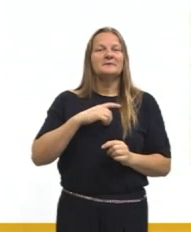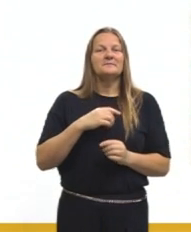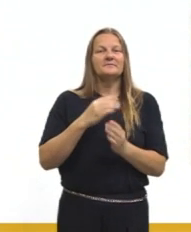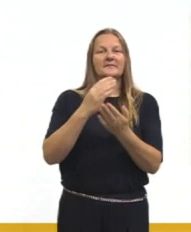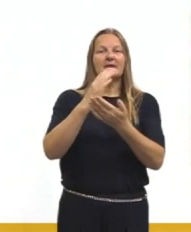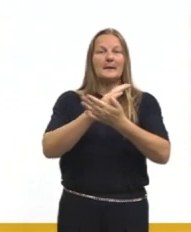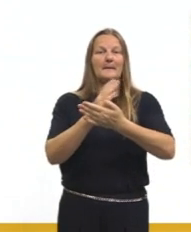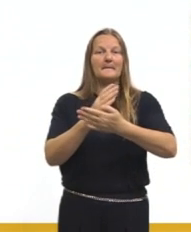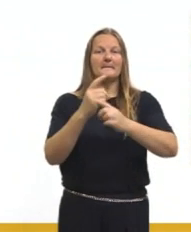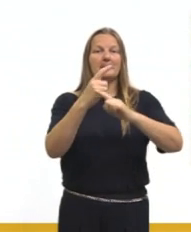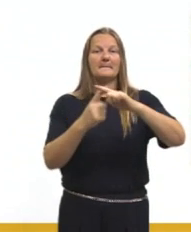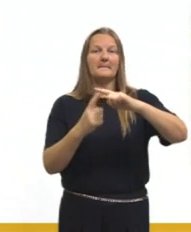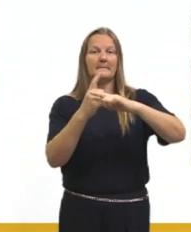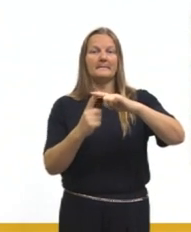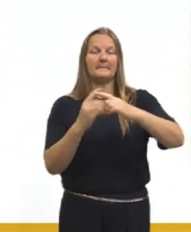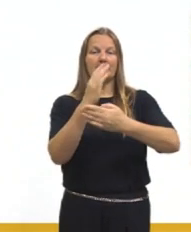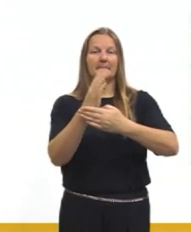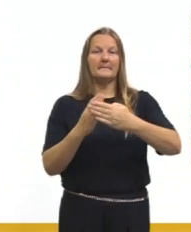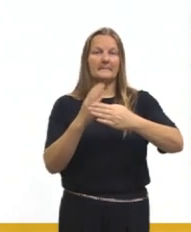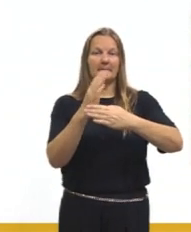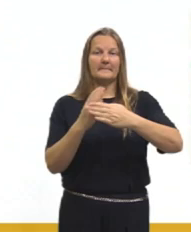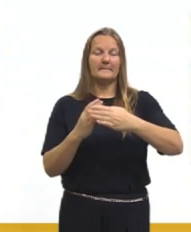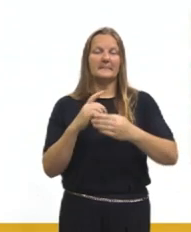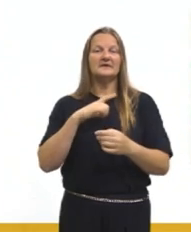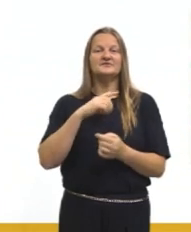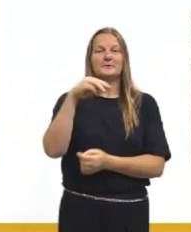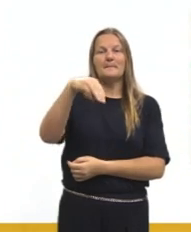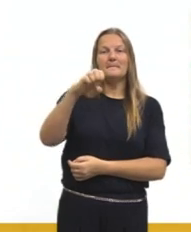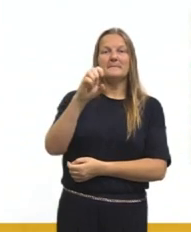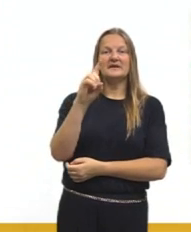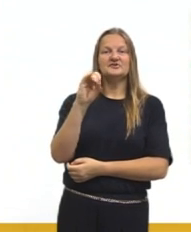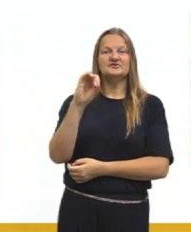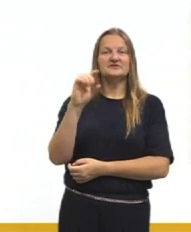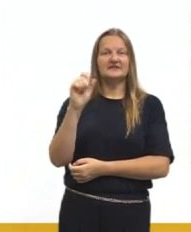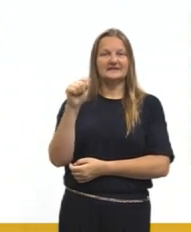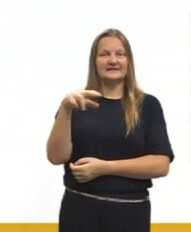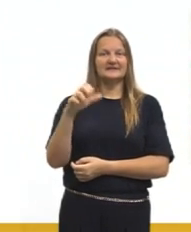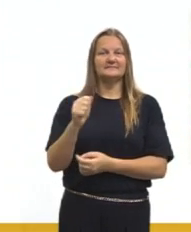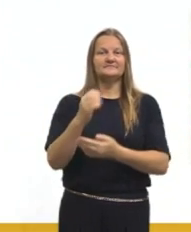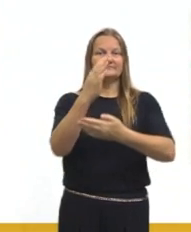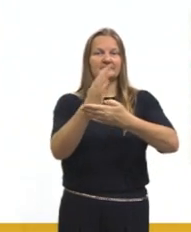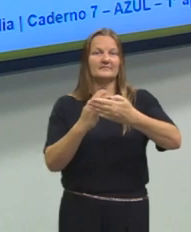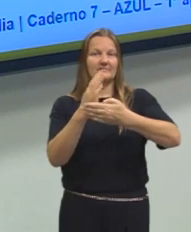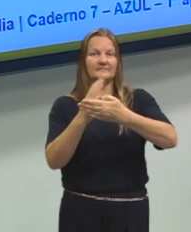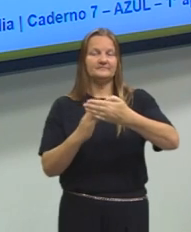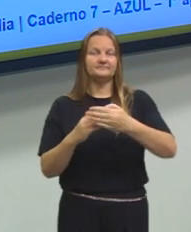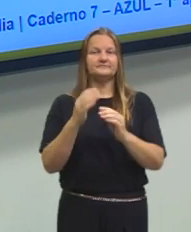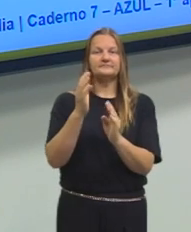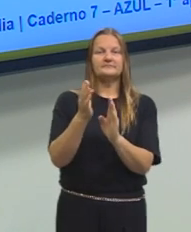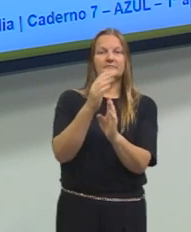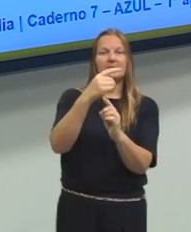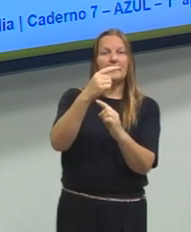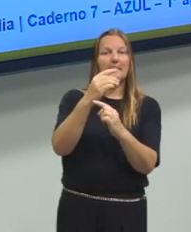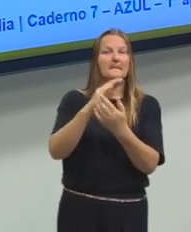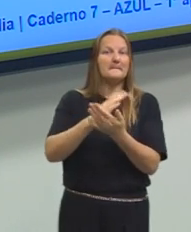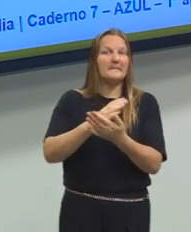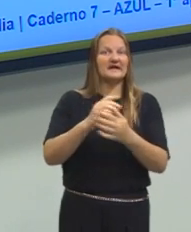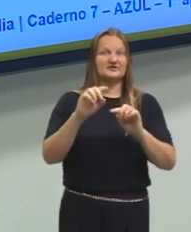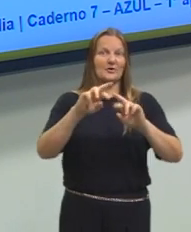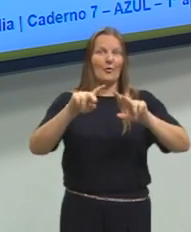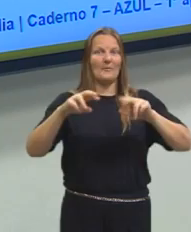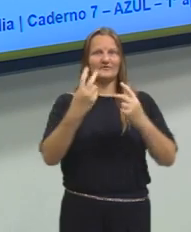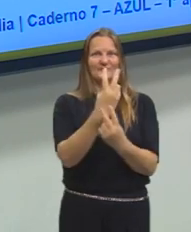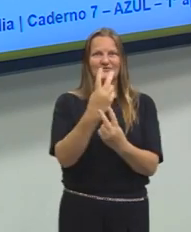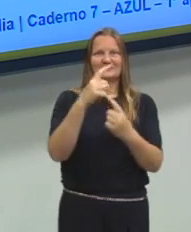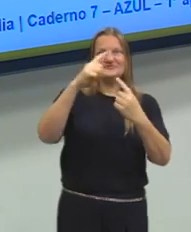Uma das últimas aulas que nós trabalhamos, nós falamos sobre mediana, sobre média. Então, nós também